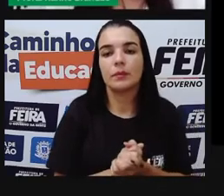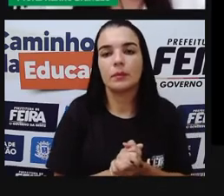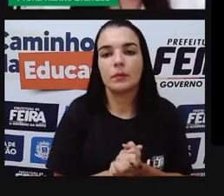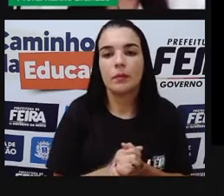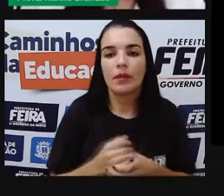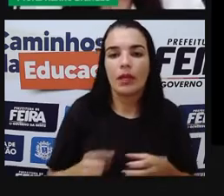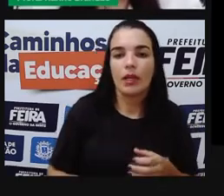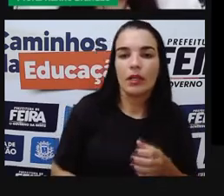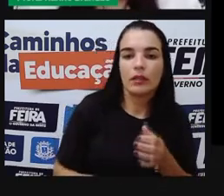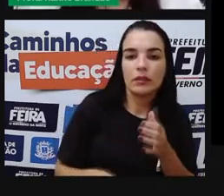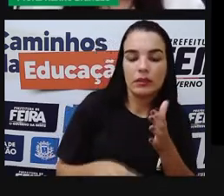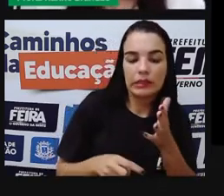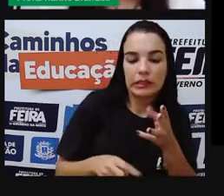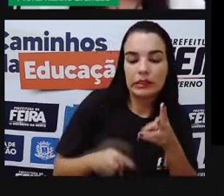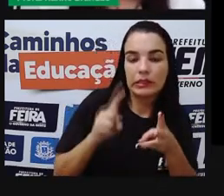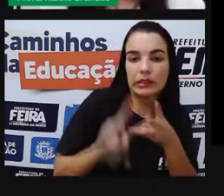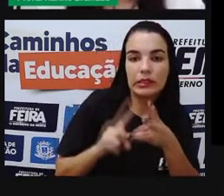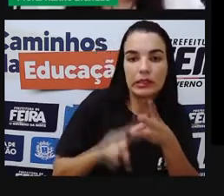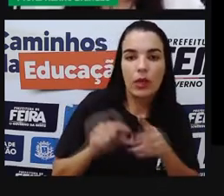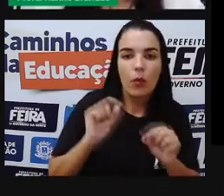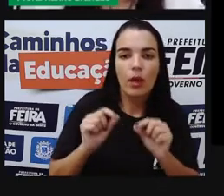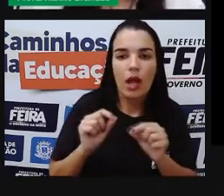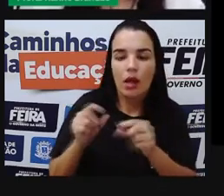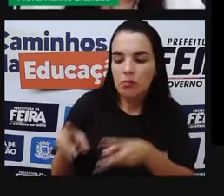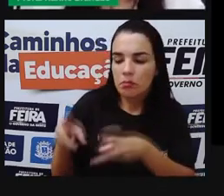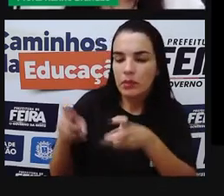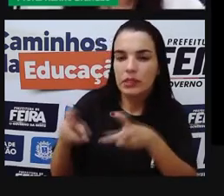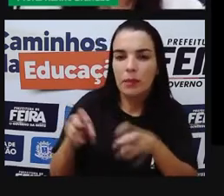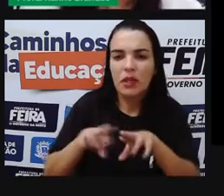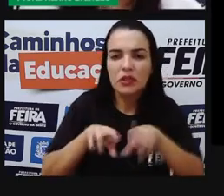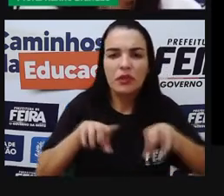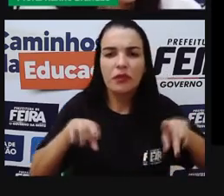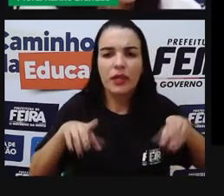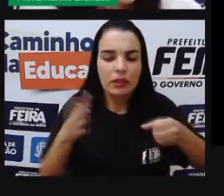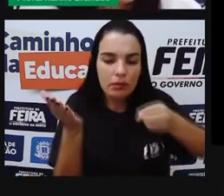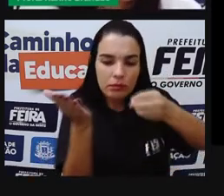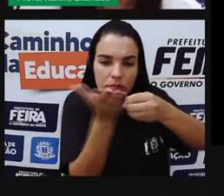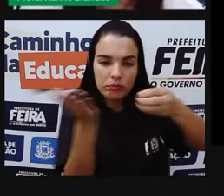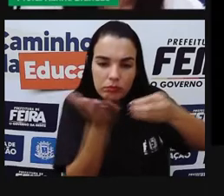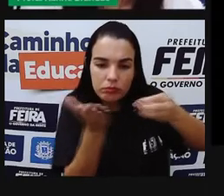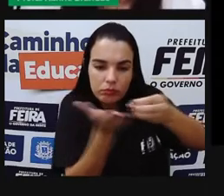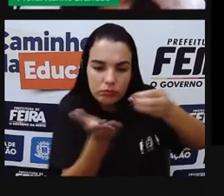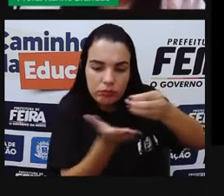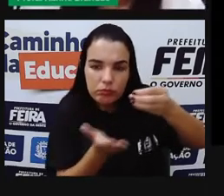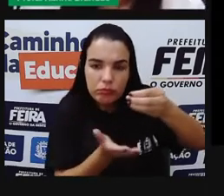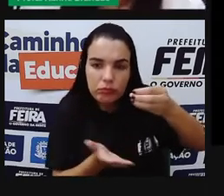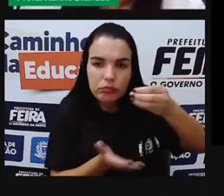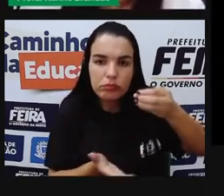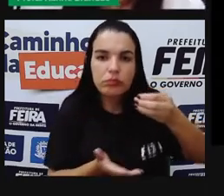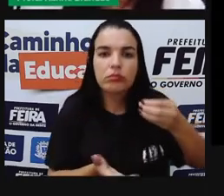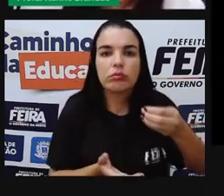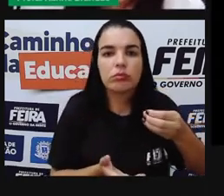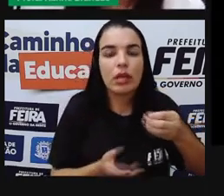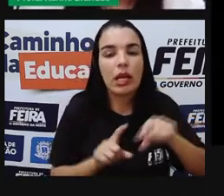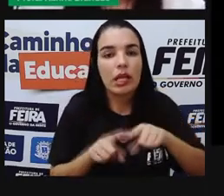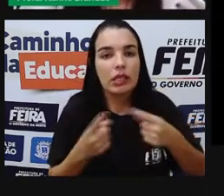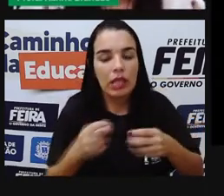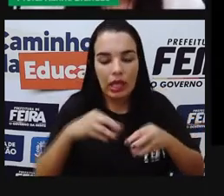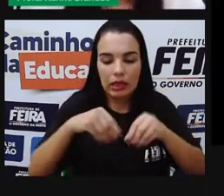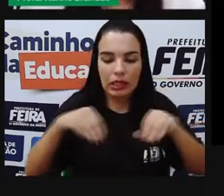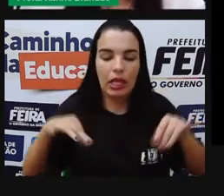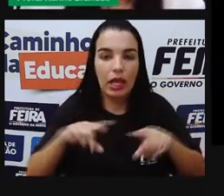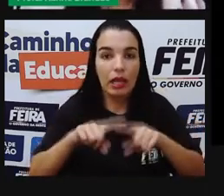Terceiro, identificar as diferentes camadas que estruturam o planeta Terra. Ó, temos três objetivos, hein?